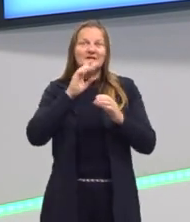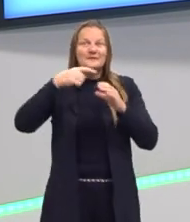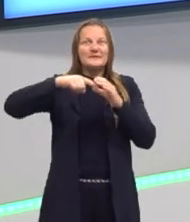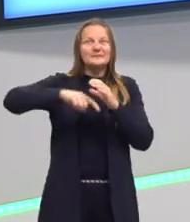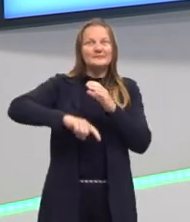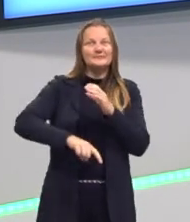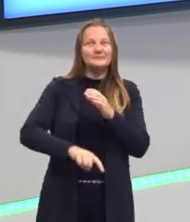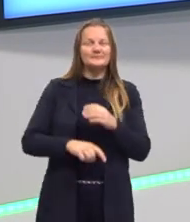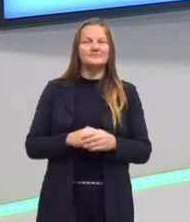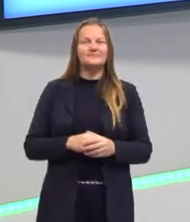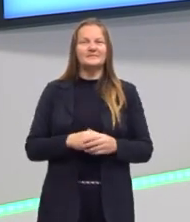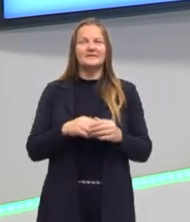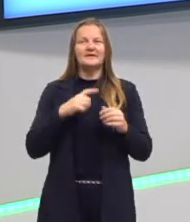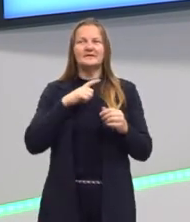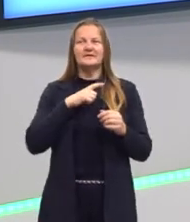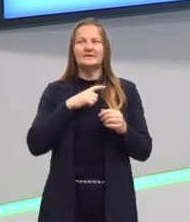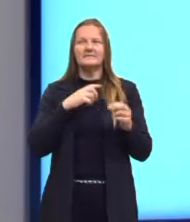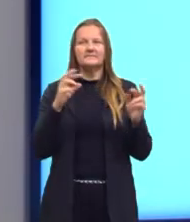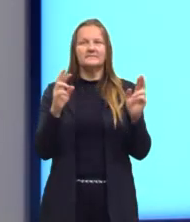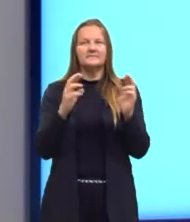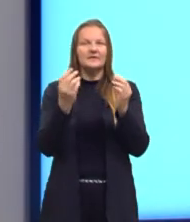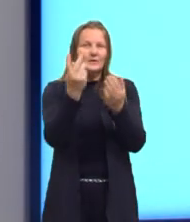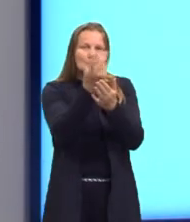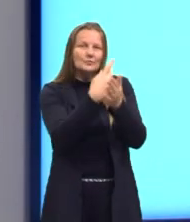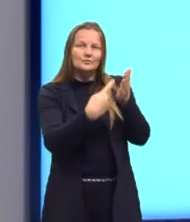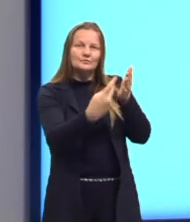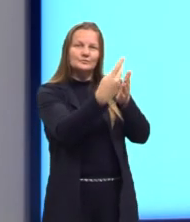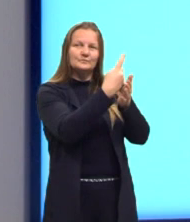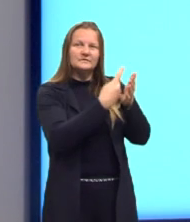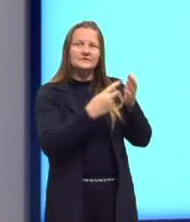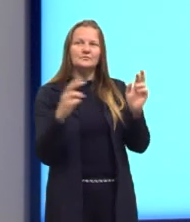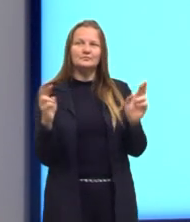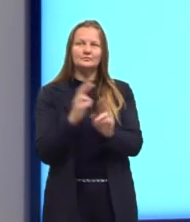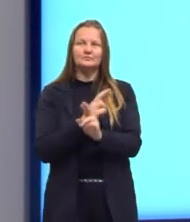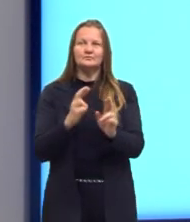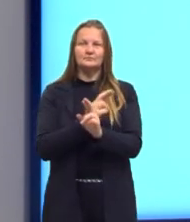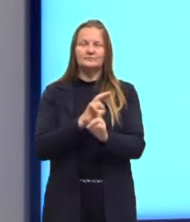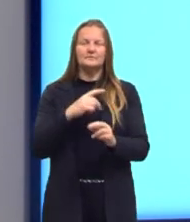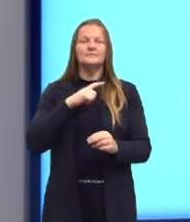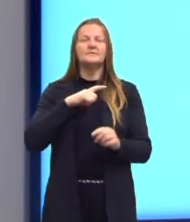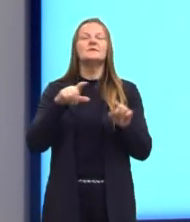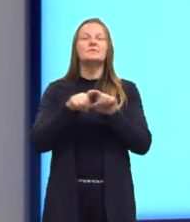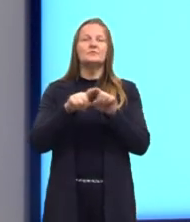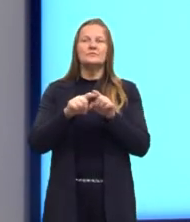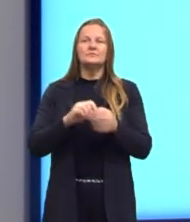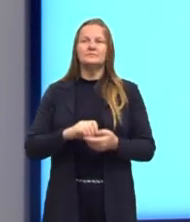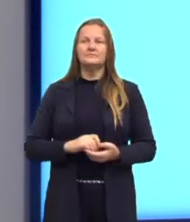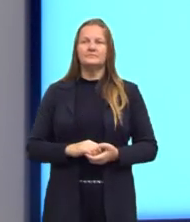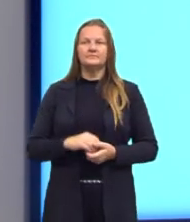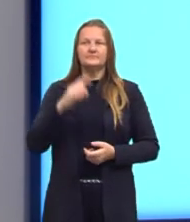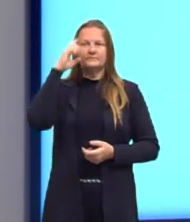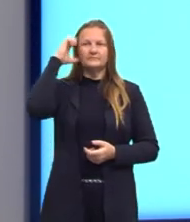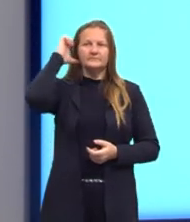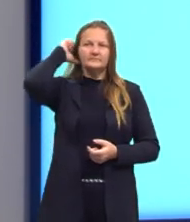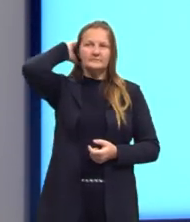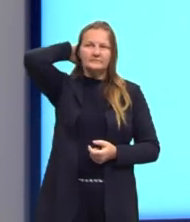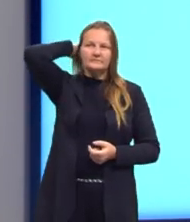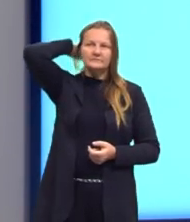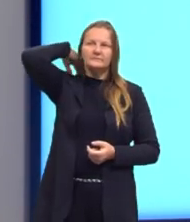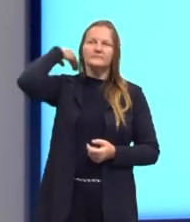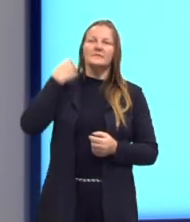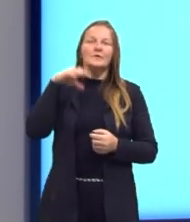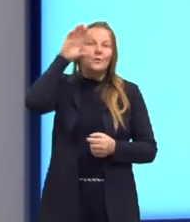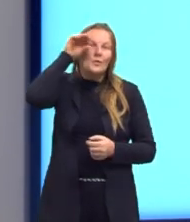Deixei aqui no cantinho a nossa relação, o exemplo que eu trouxe para vocês. Nós temos o seguinte, observe que